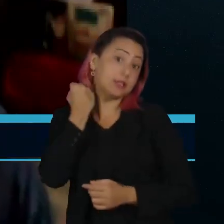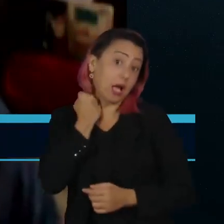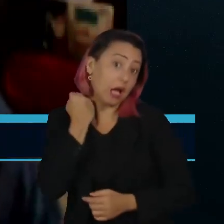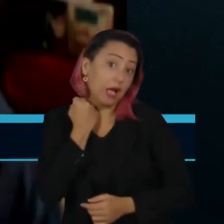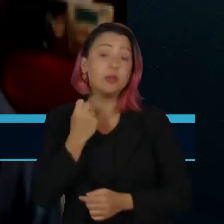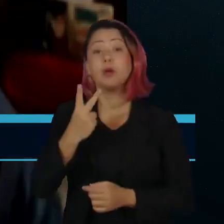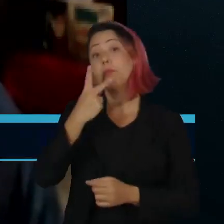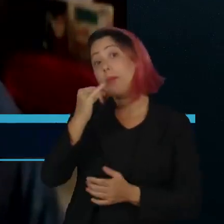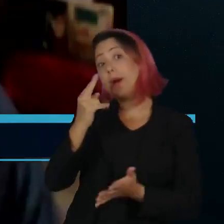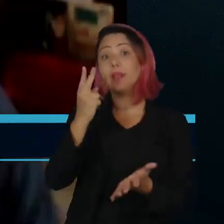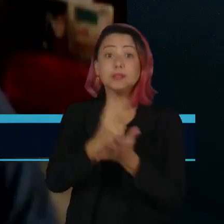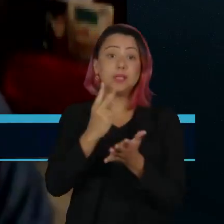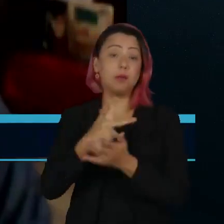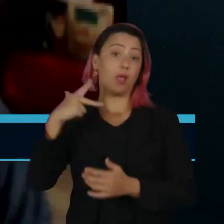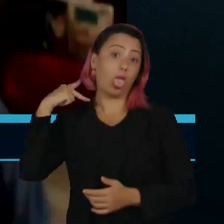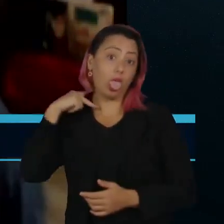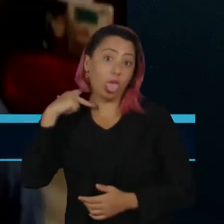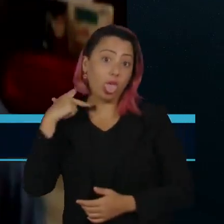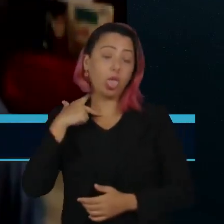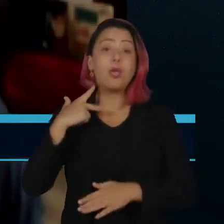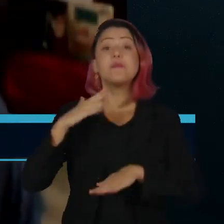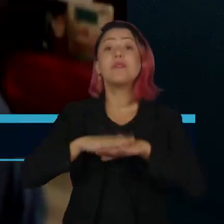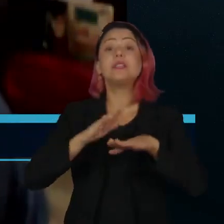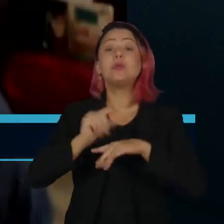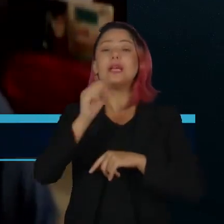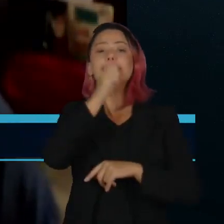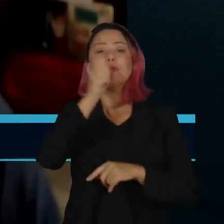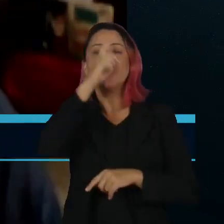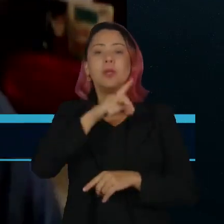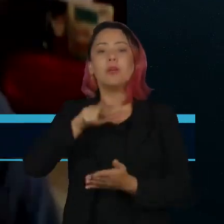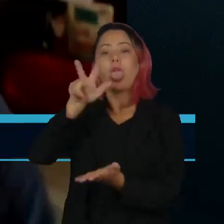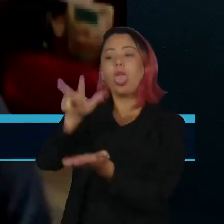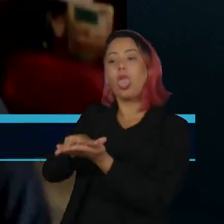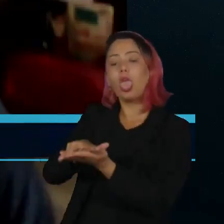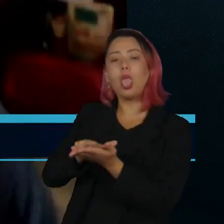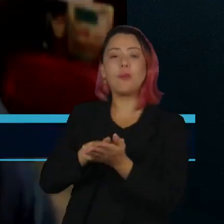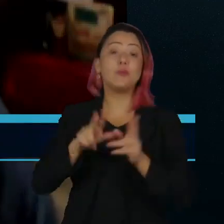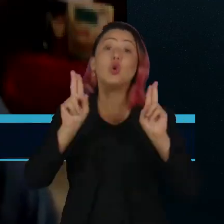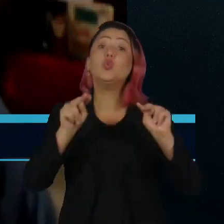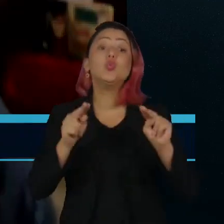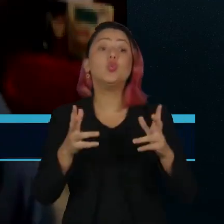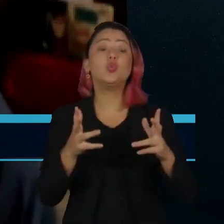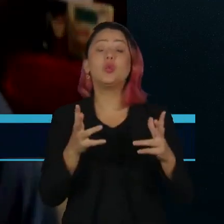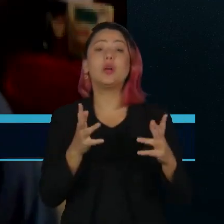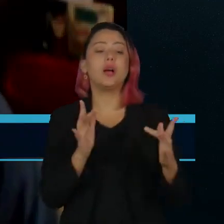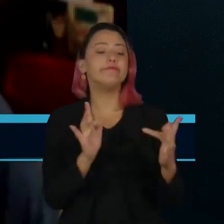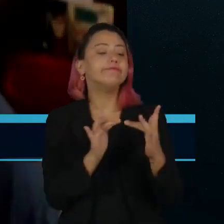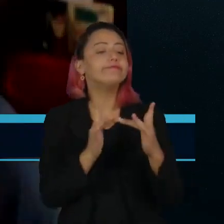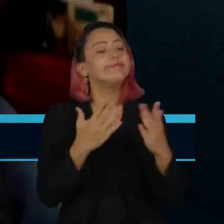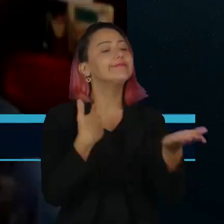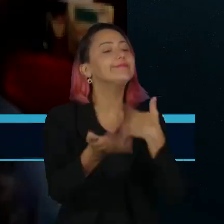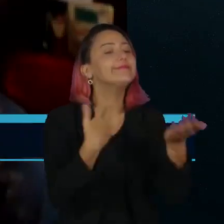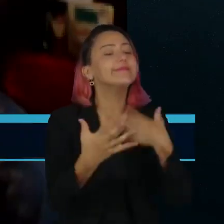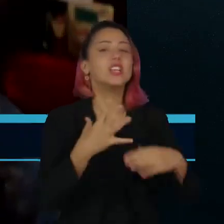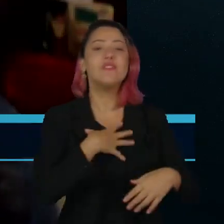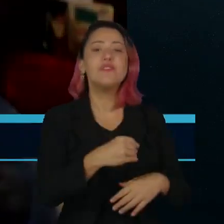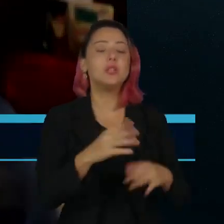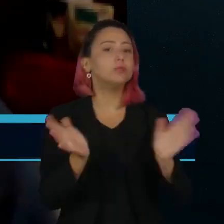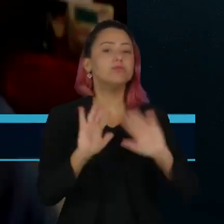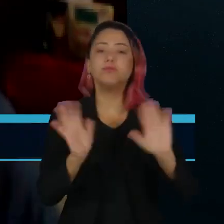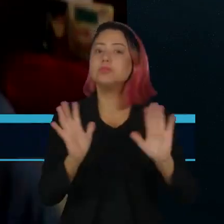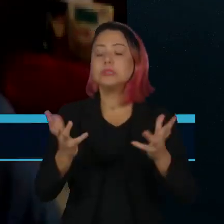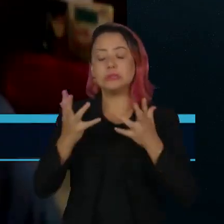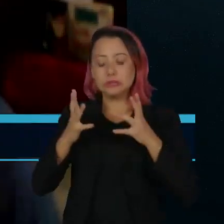o papai vivia na cama durante o fim de semana, o papai não queria conversa com os filhos.